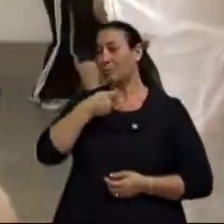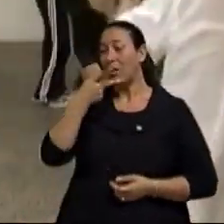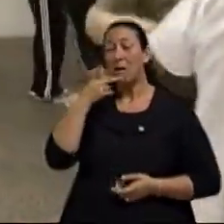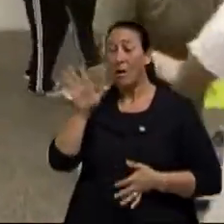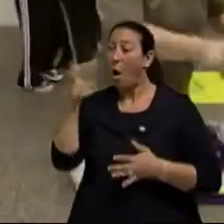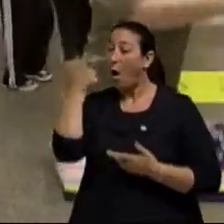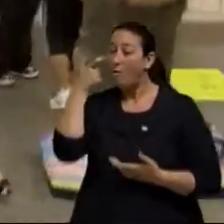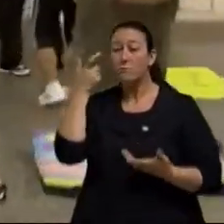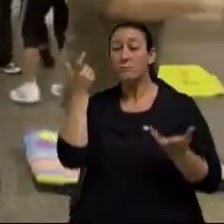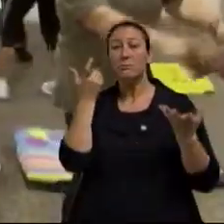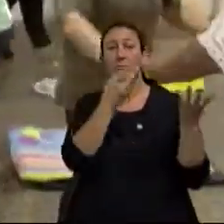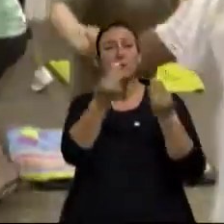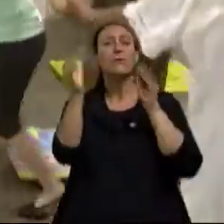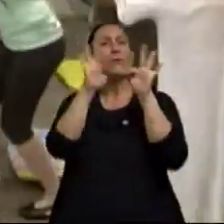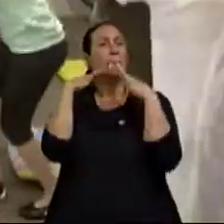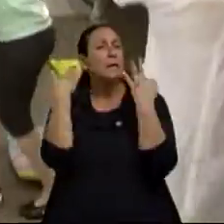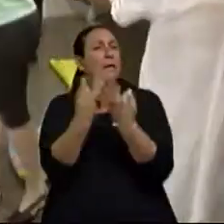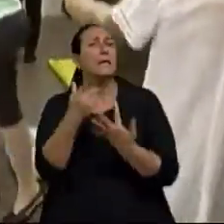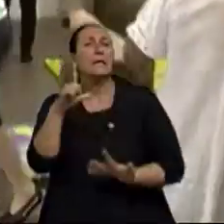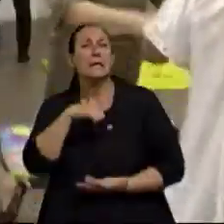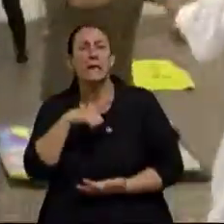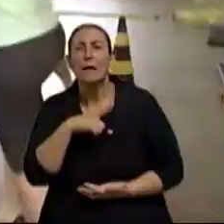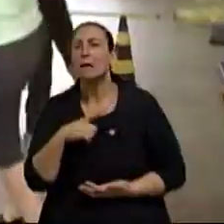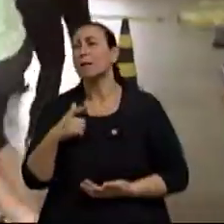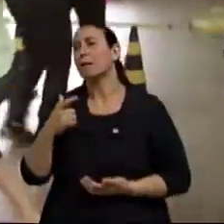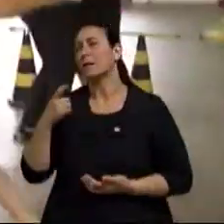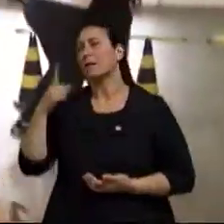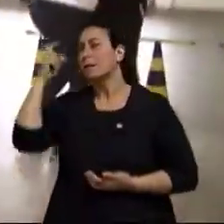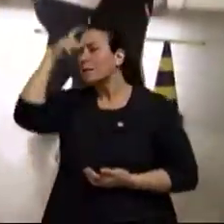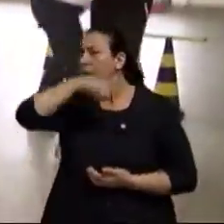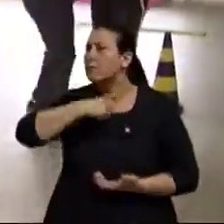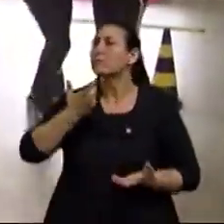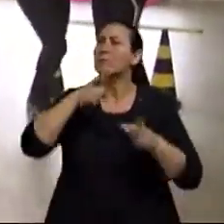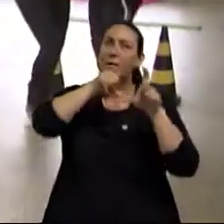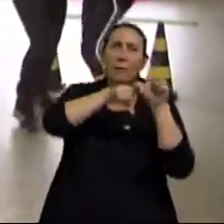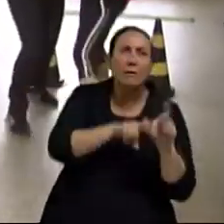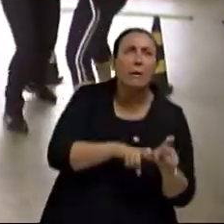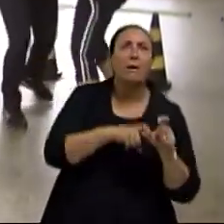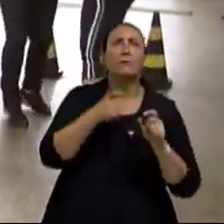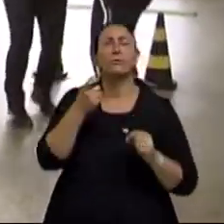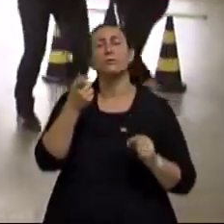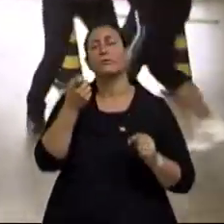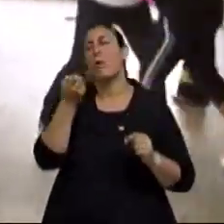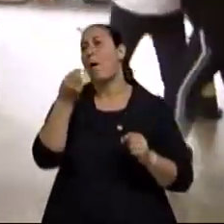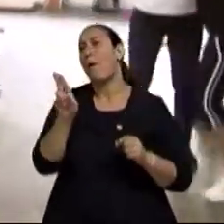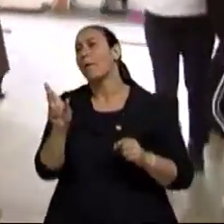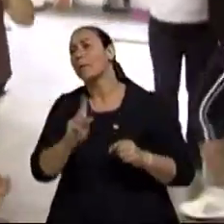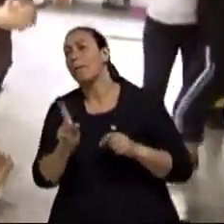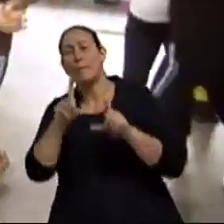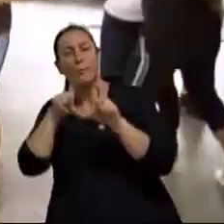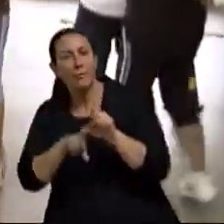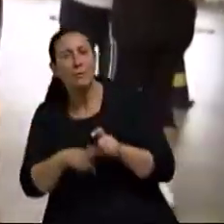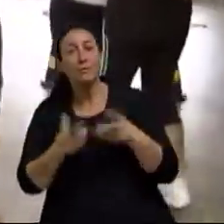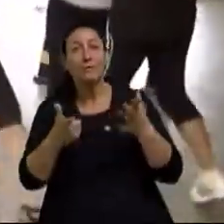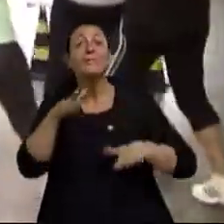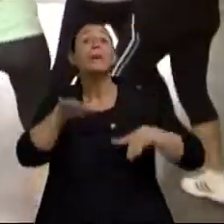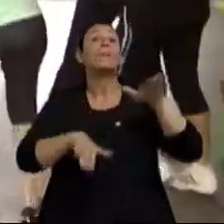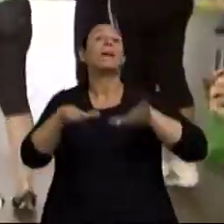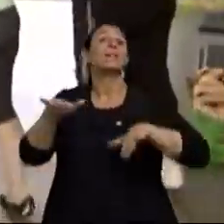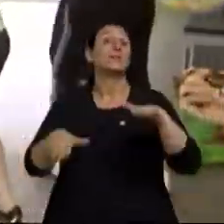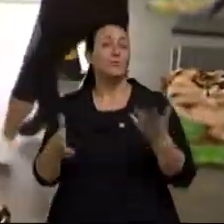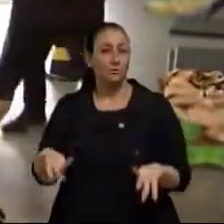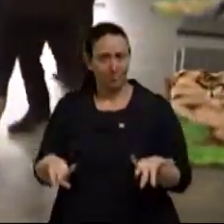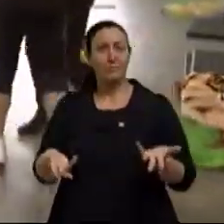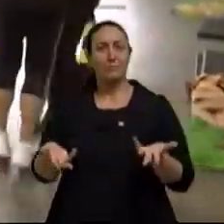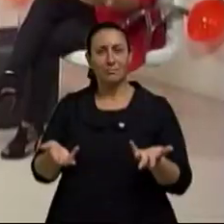vocês conhecem que já tem um idoso semidependente ou dependente, né? Ou a previsão de ficar dependente e a